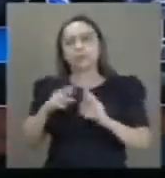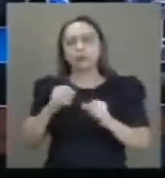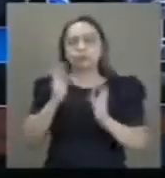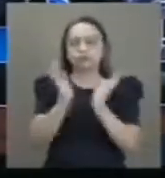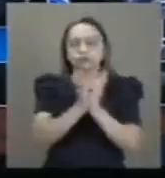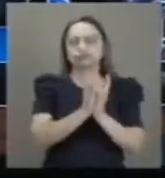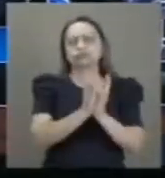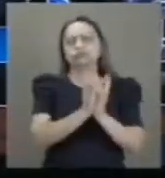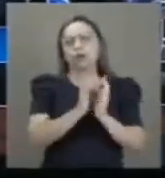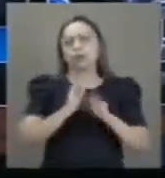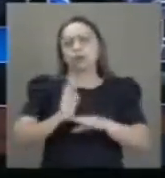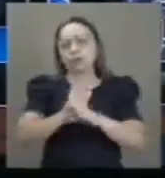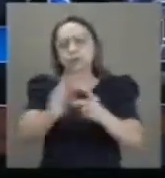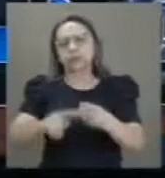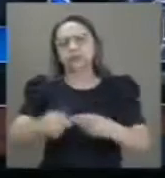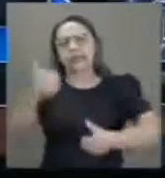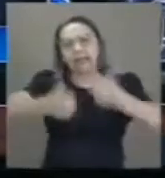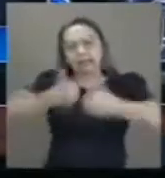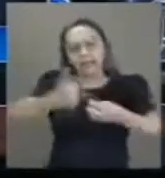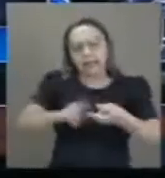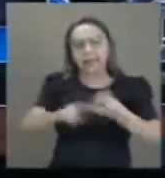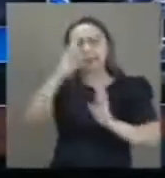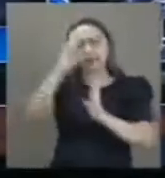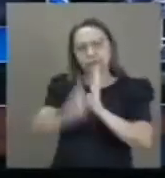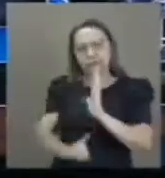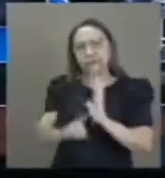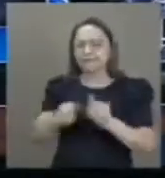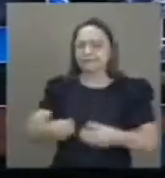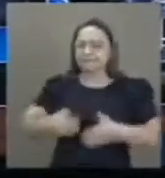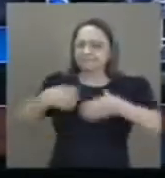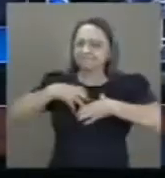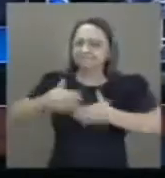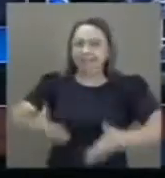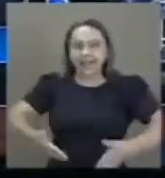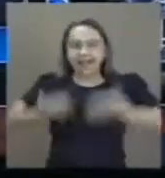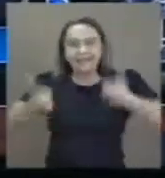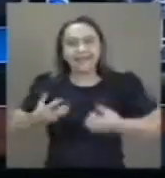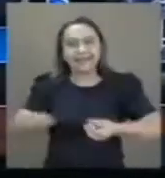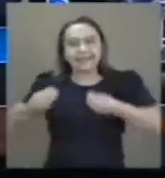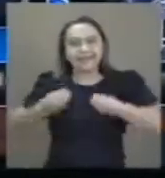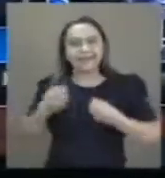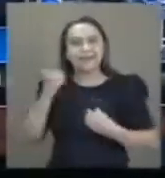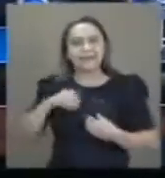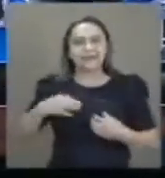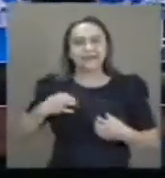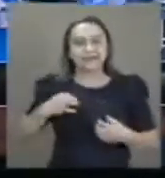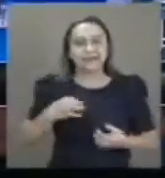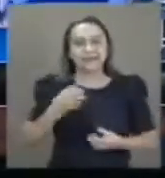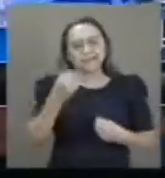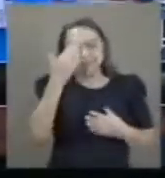a sua diretoria, os seus jogadores, seus atletas. É uma alegria muito grande receber essa camisa. Muito obrigado.